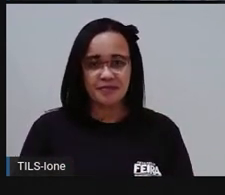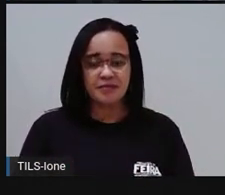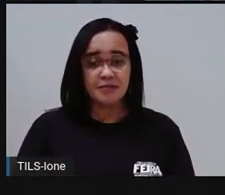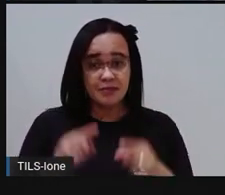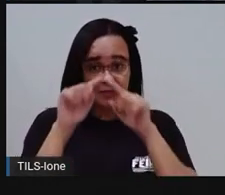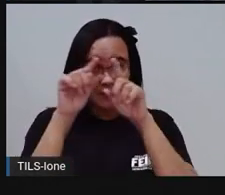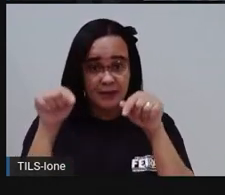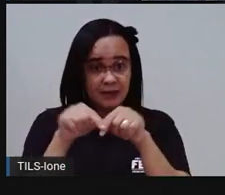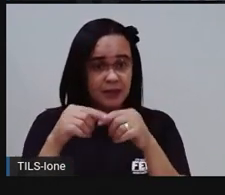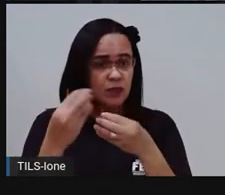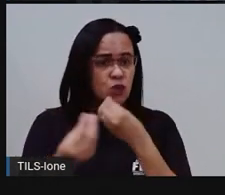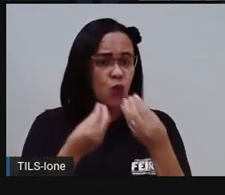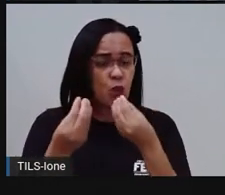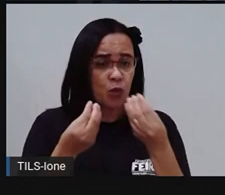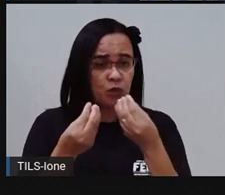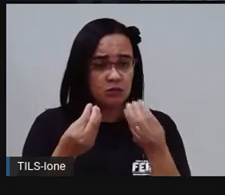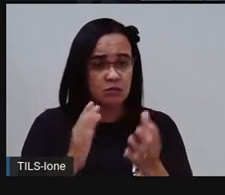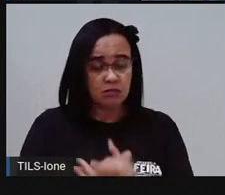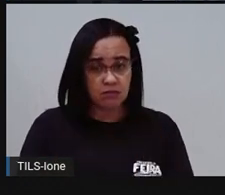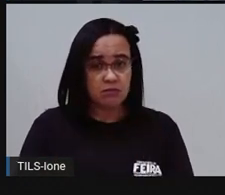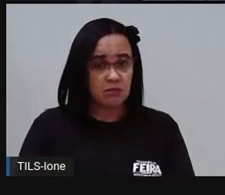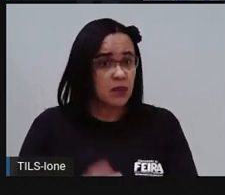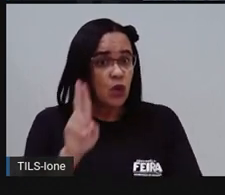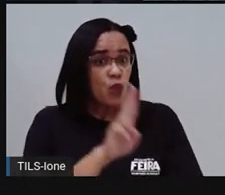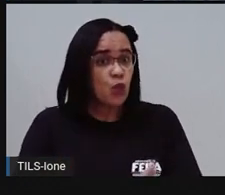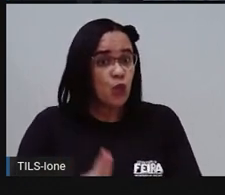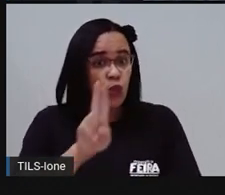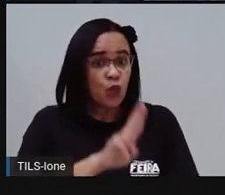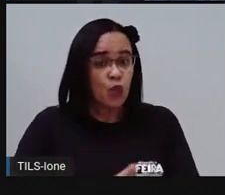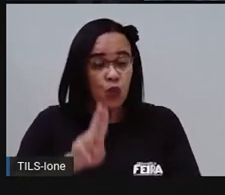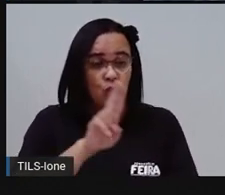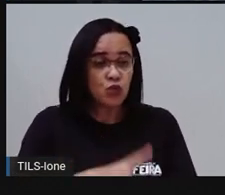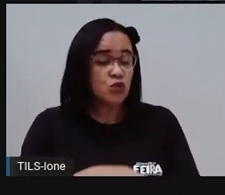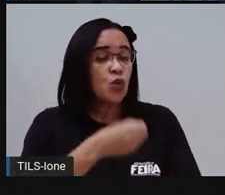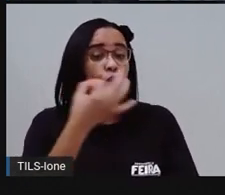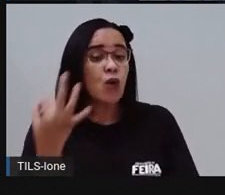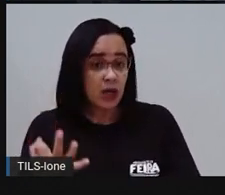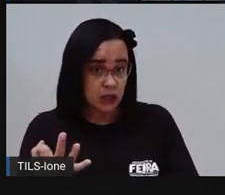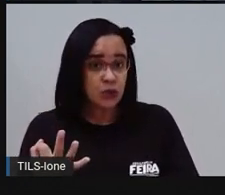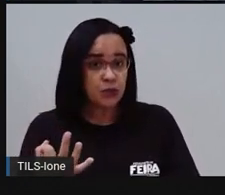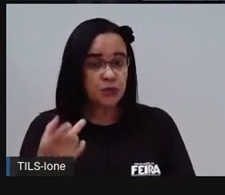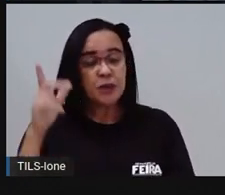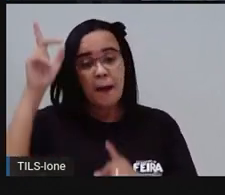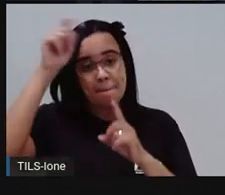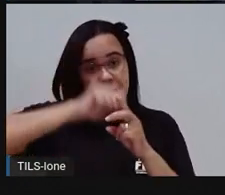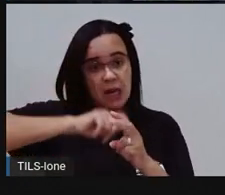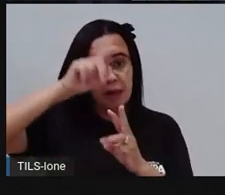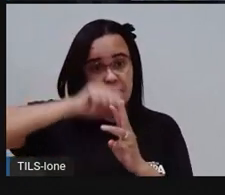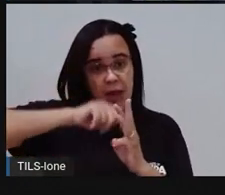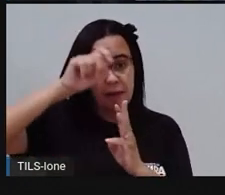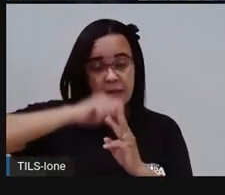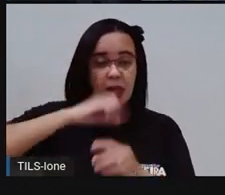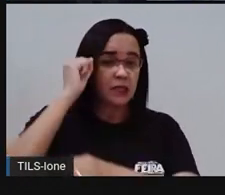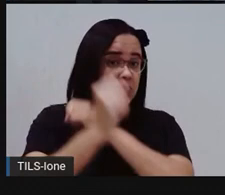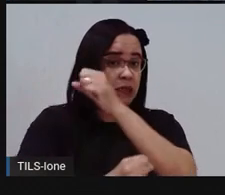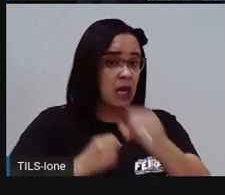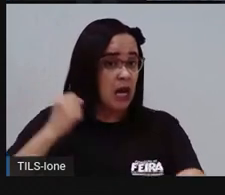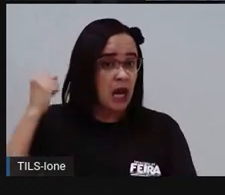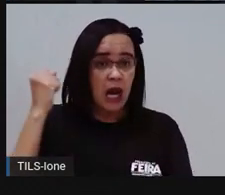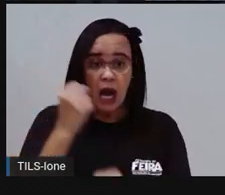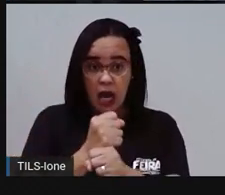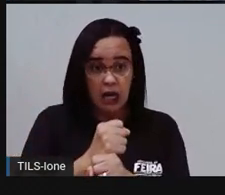detalhamento do consumo, tá certo? Então aqui nessa parte vem os meses do ano, né, em que tá sendo